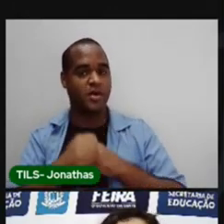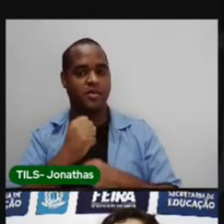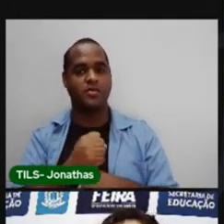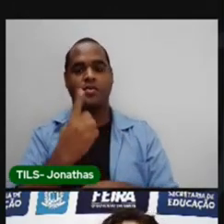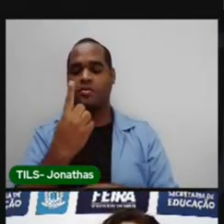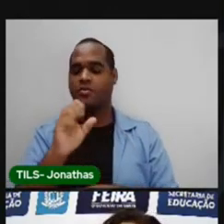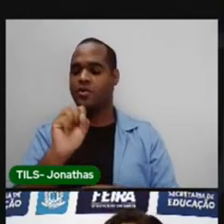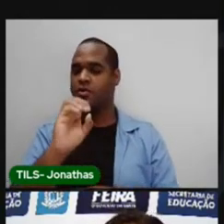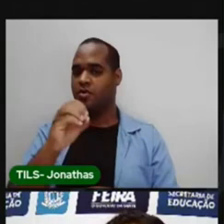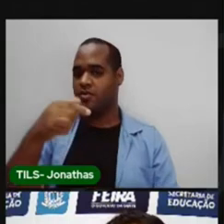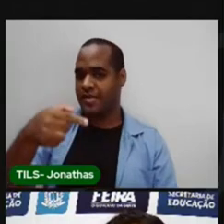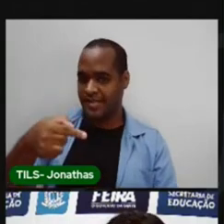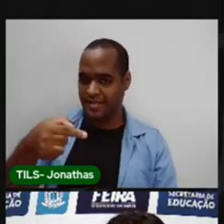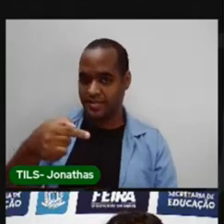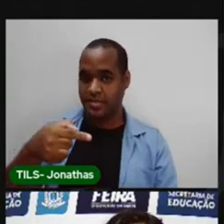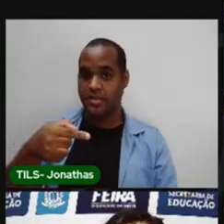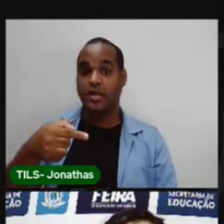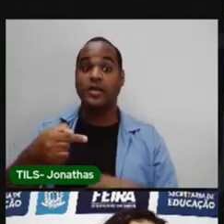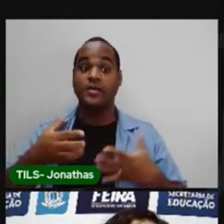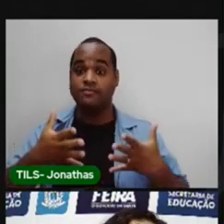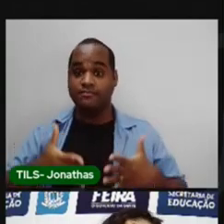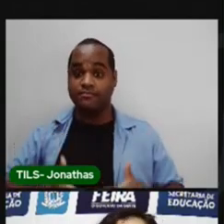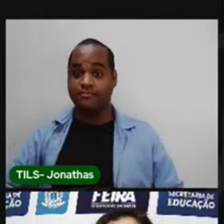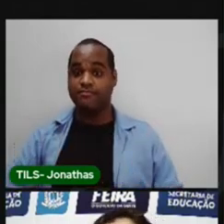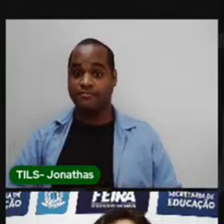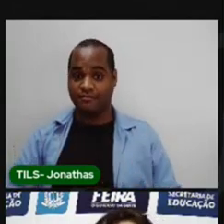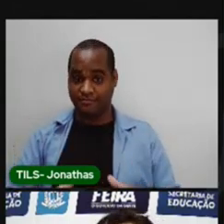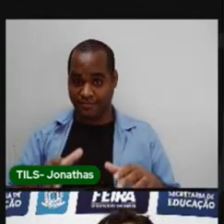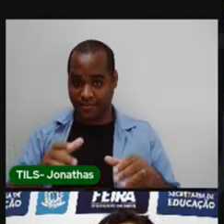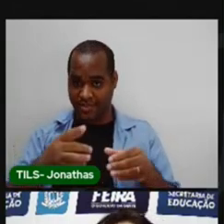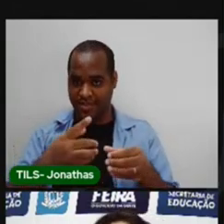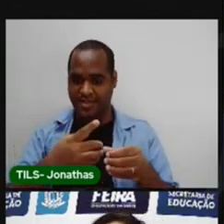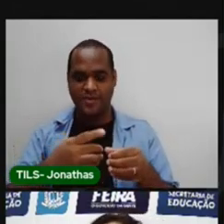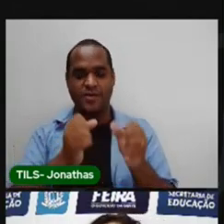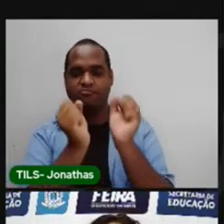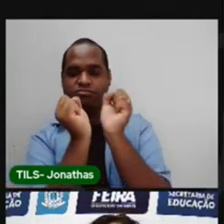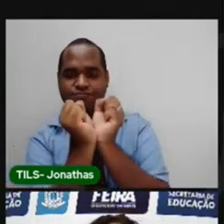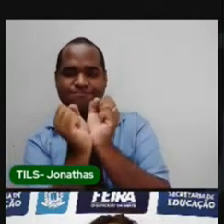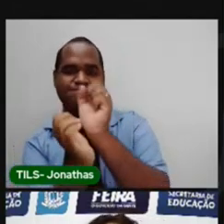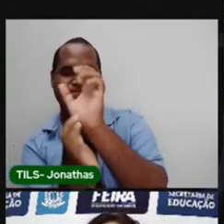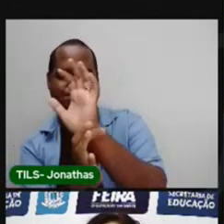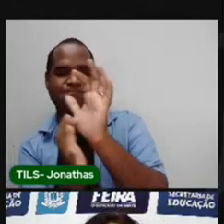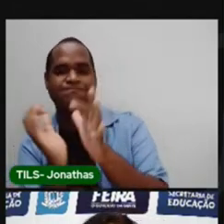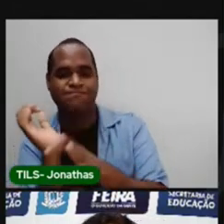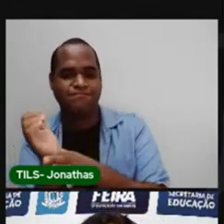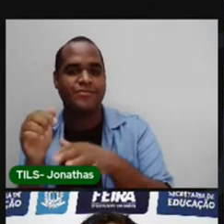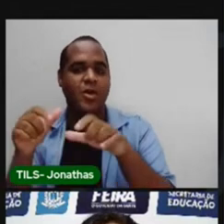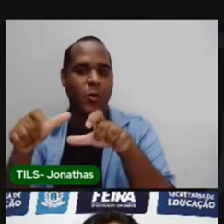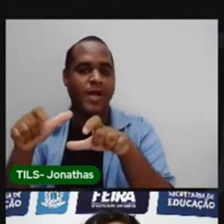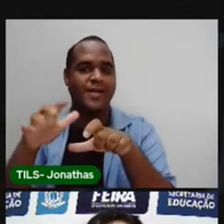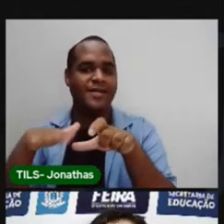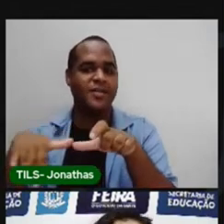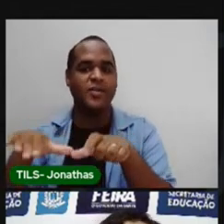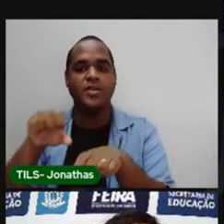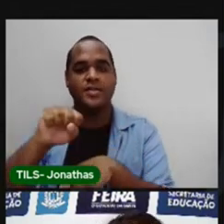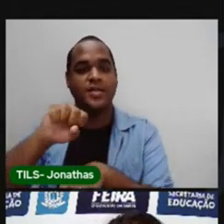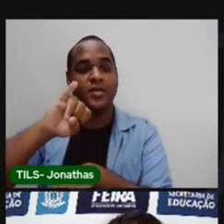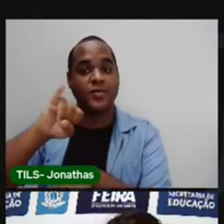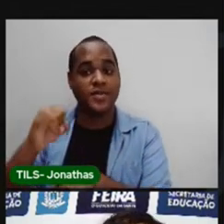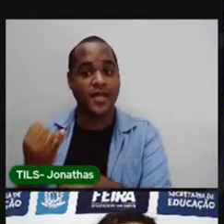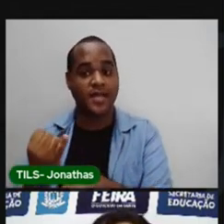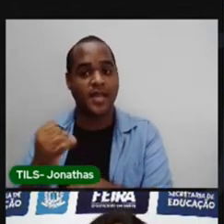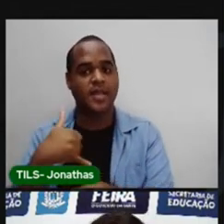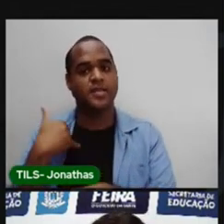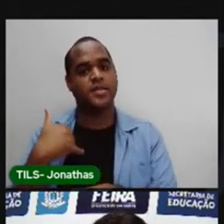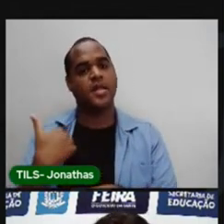1807, nasceu escravo no distrito de São José e